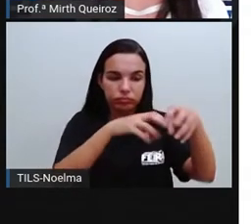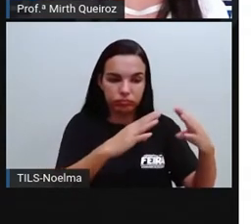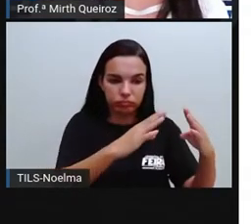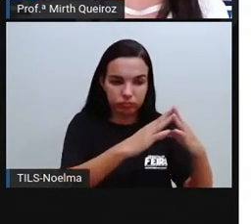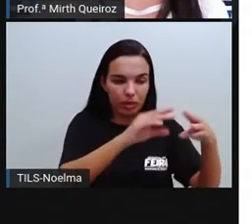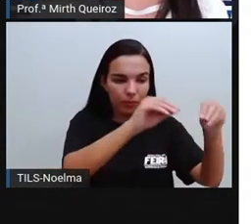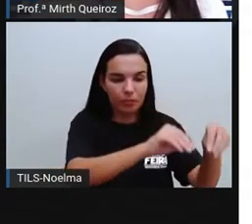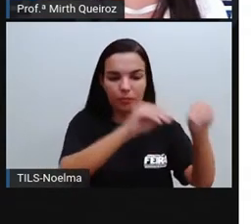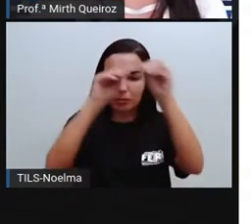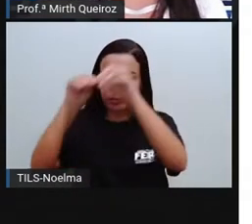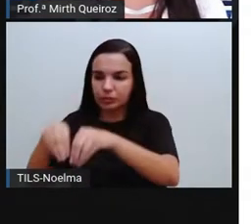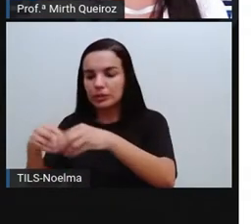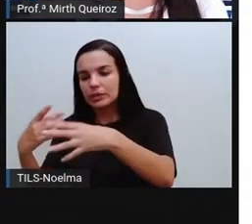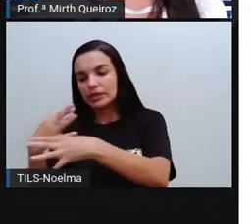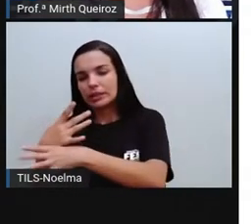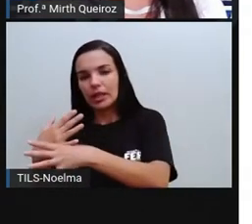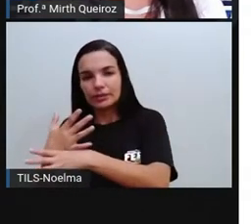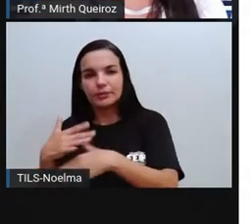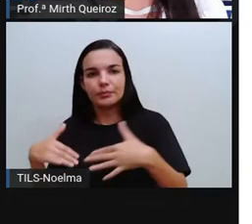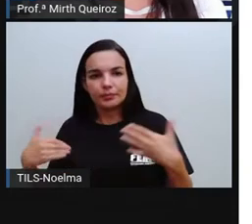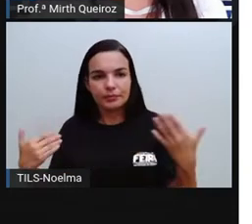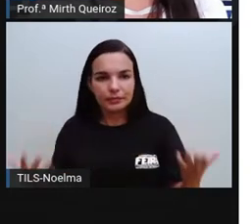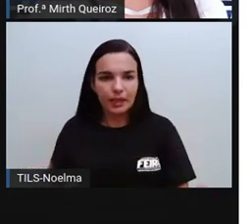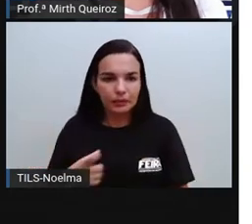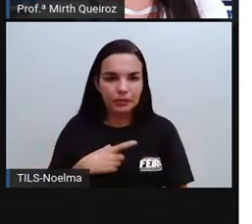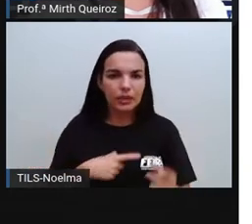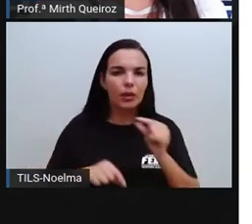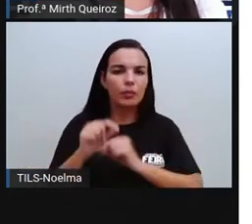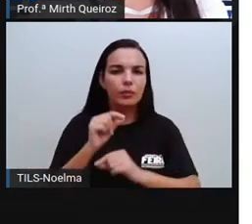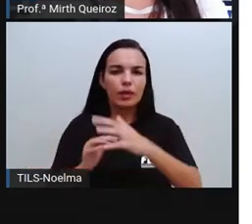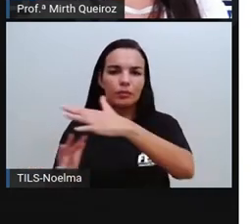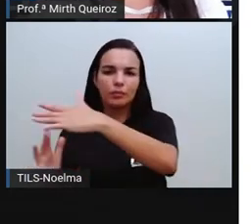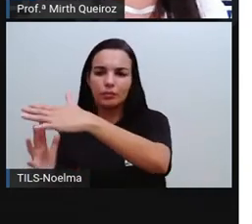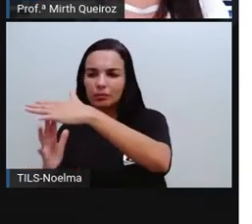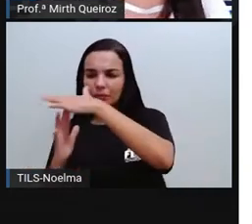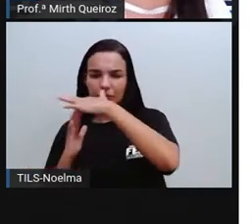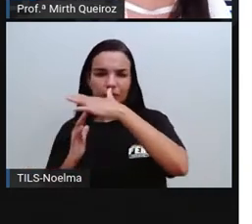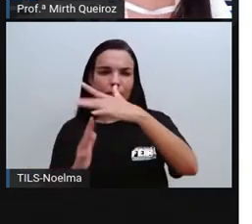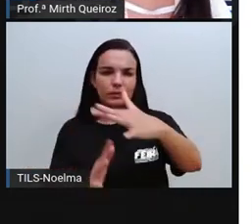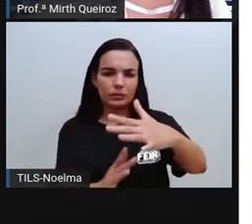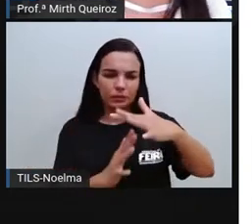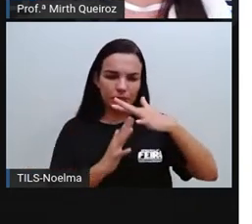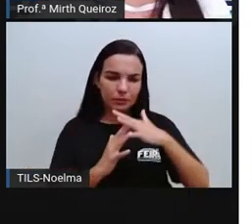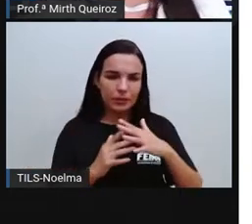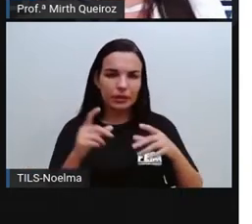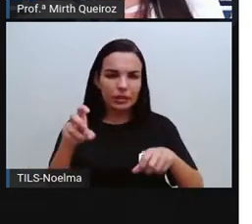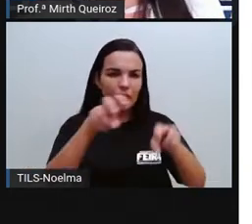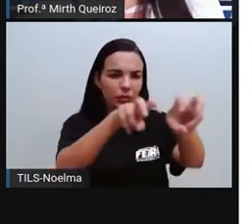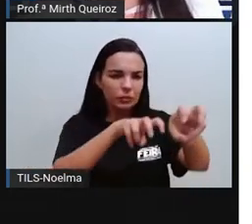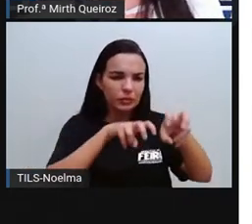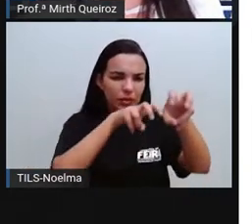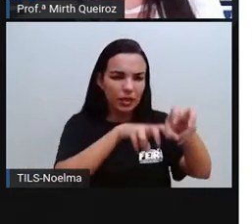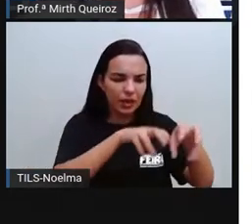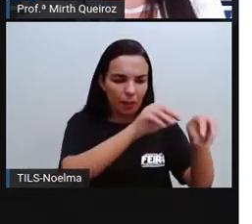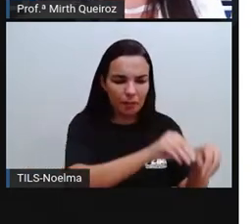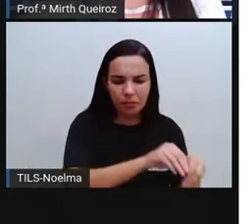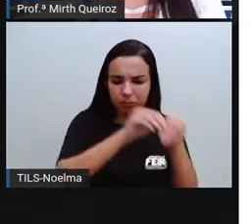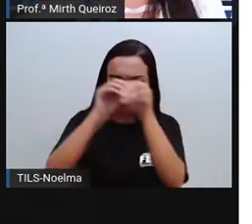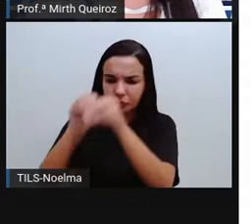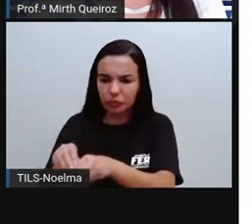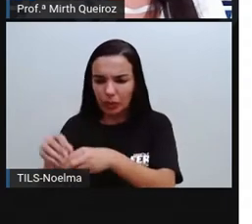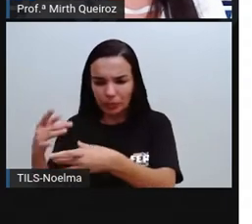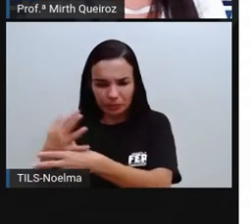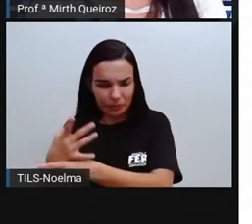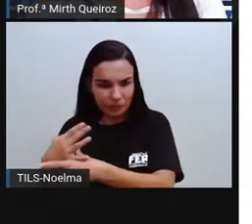Essa modalidade de migração da zona rural para a zona urbana, ela